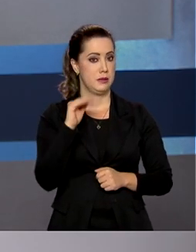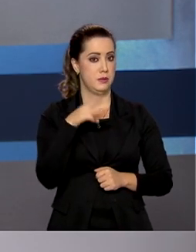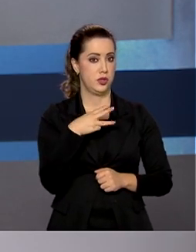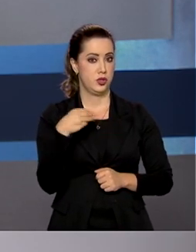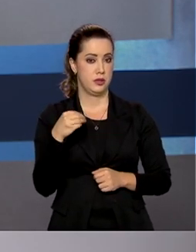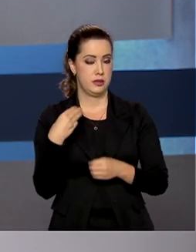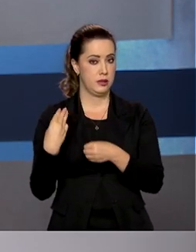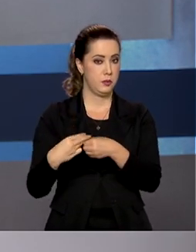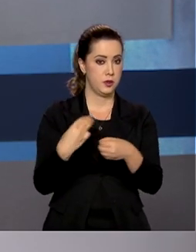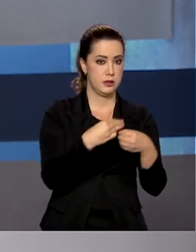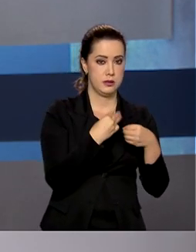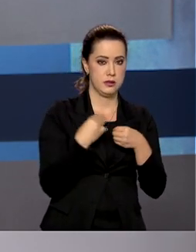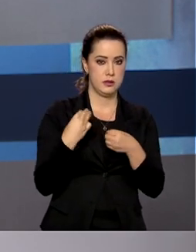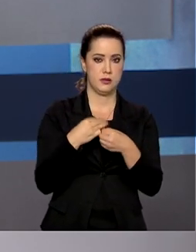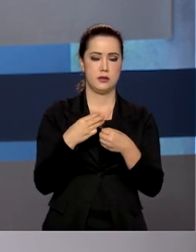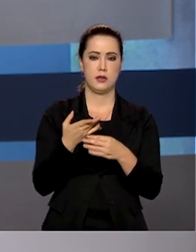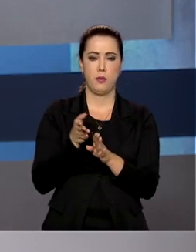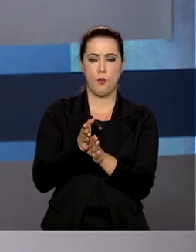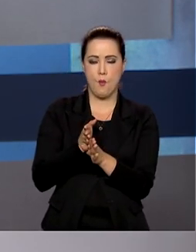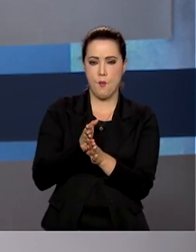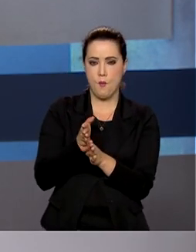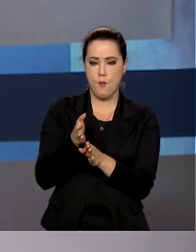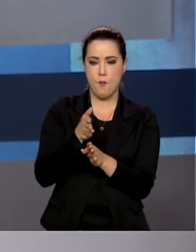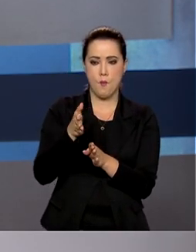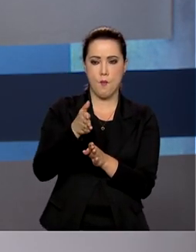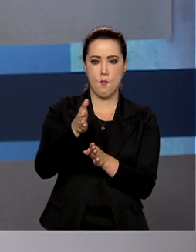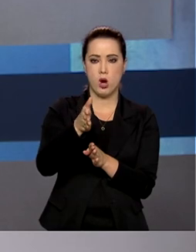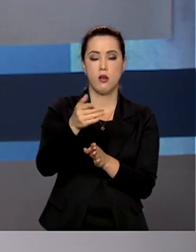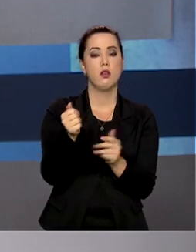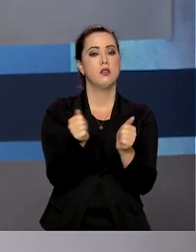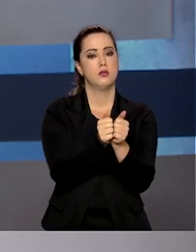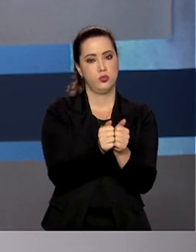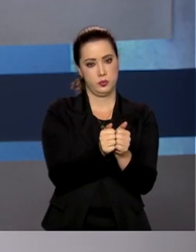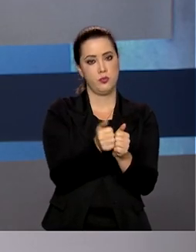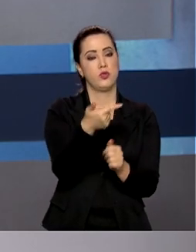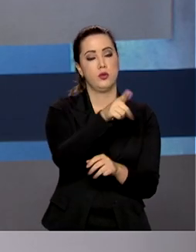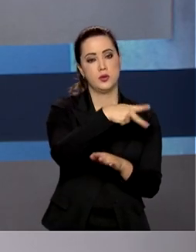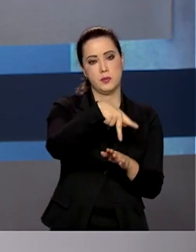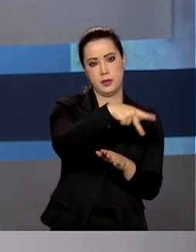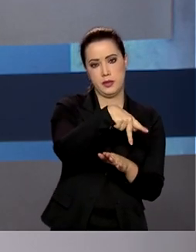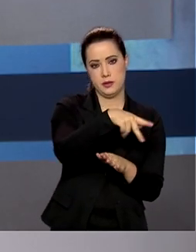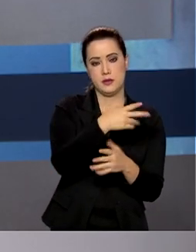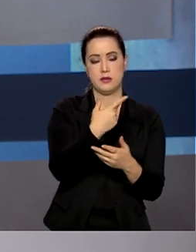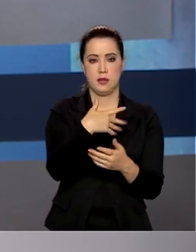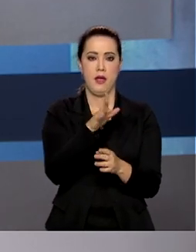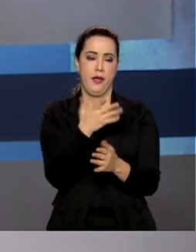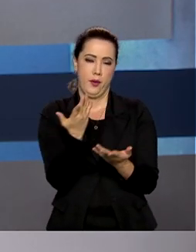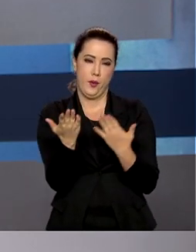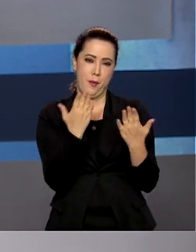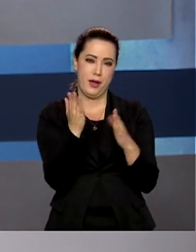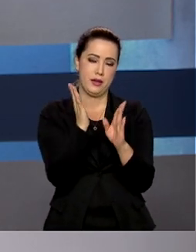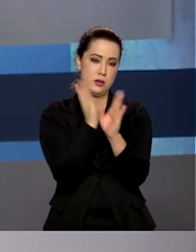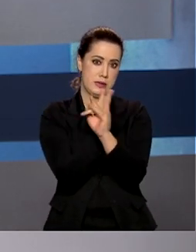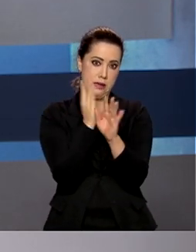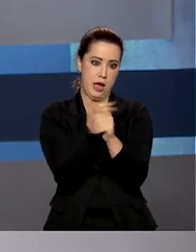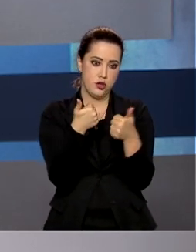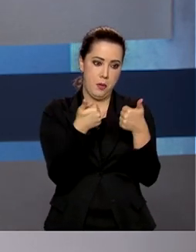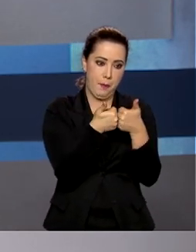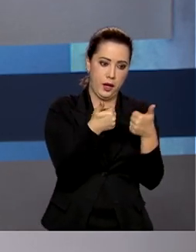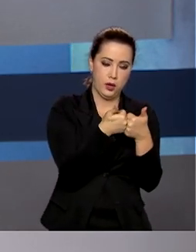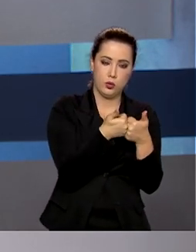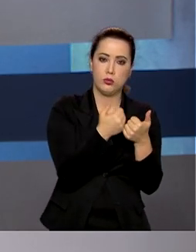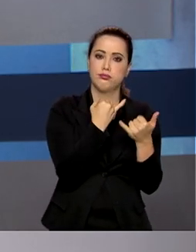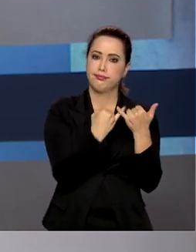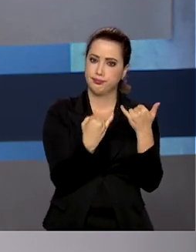municípios localizados na faixa de fronteira com outros países. São as cidades gêmeas. Agora, um programa do governo tem